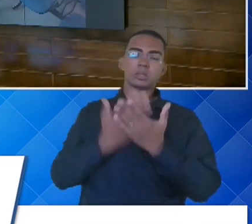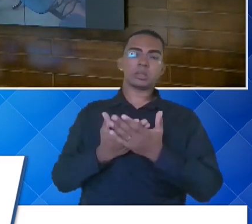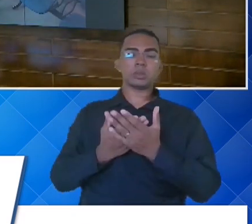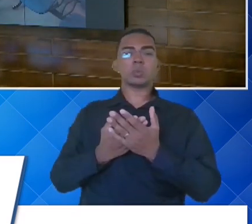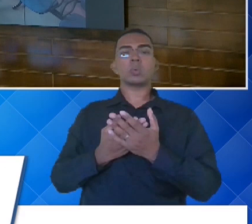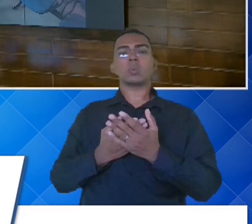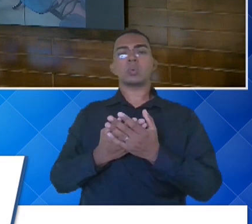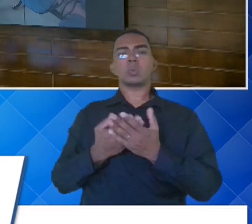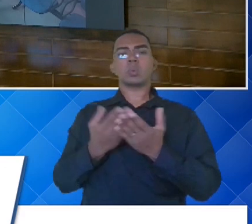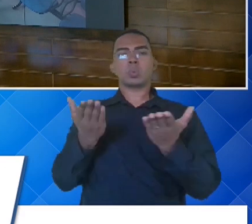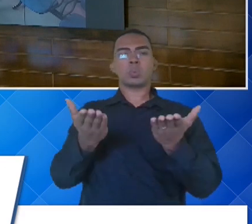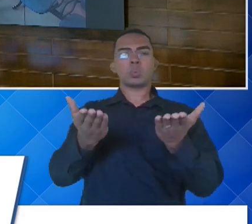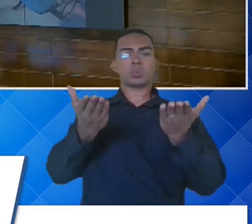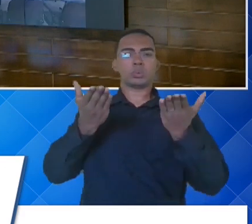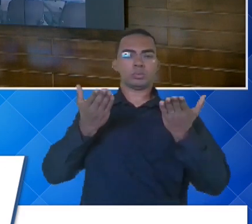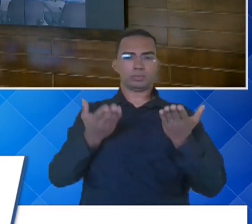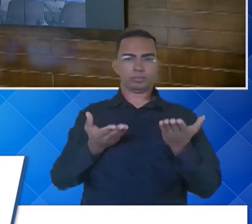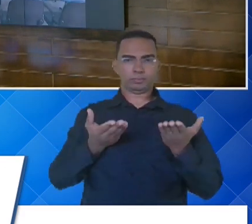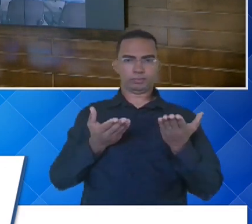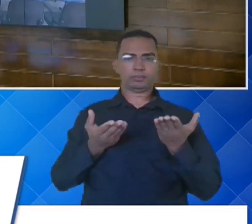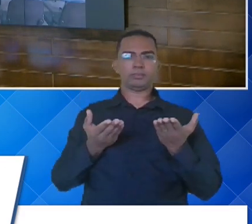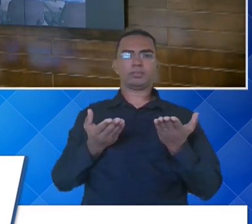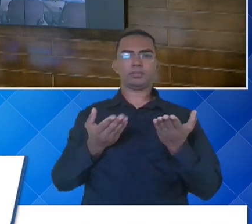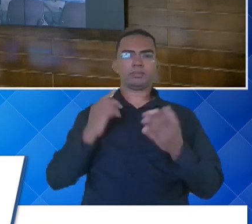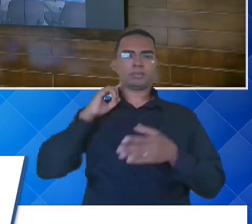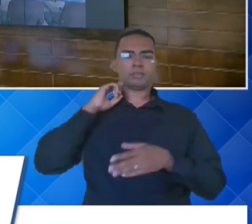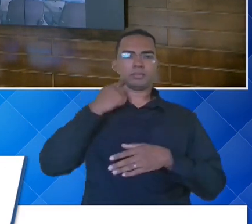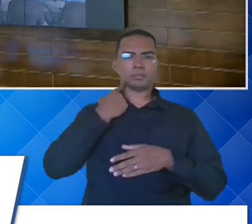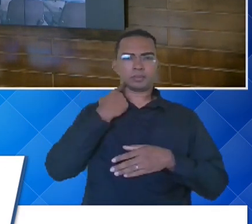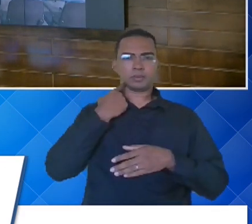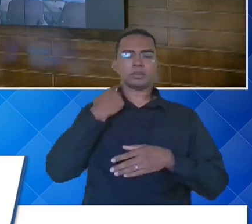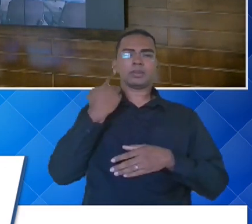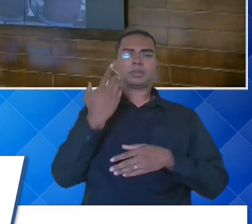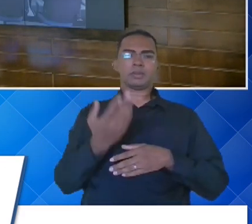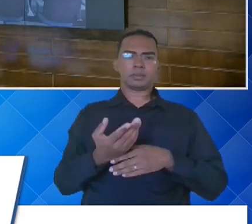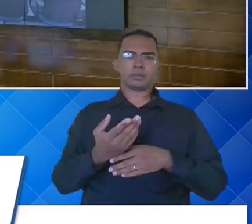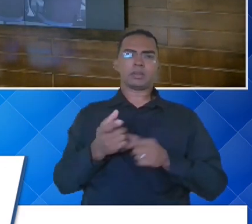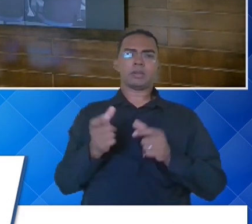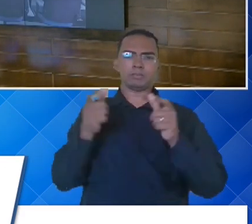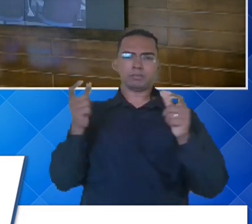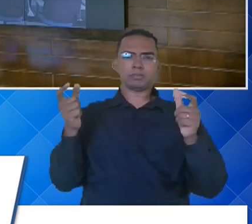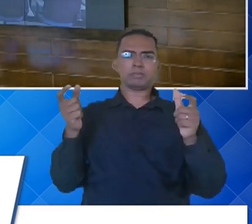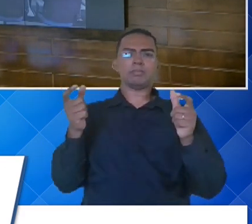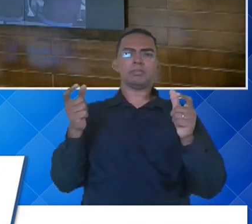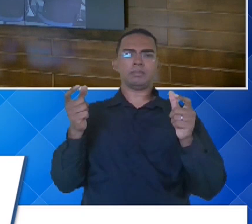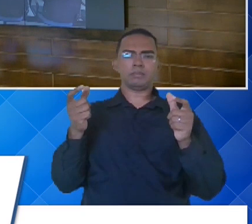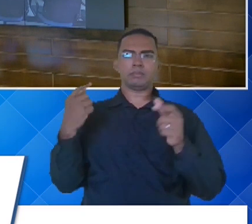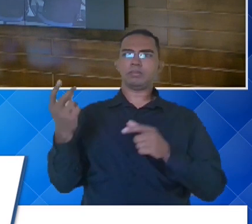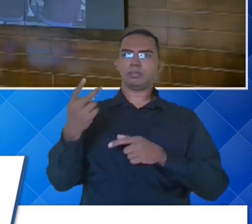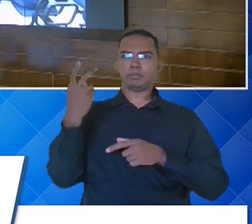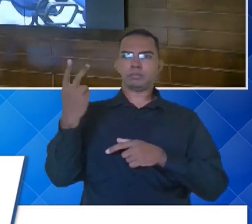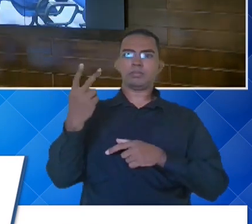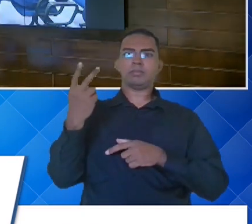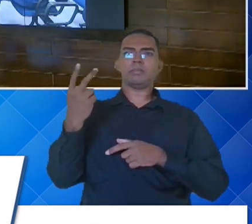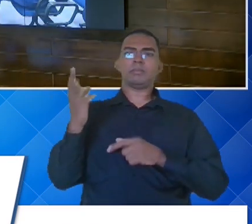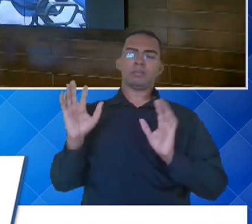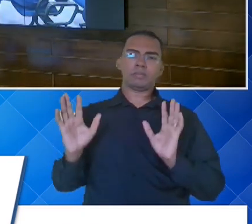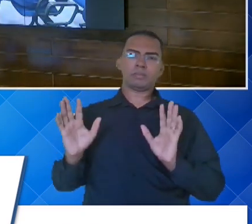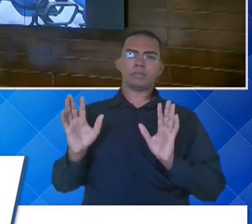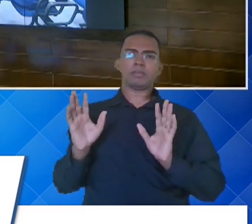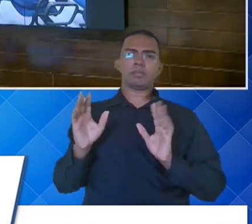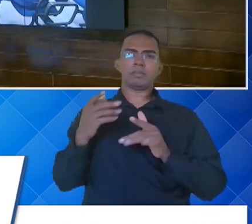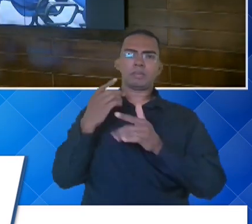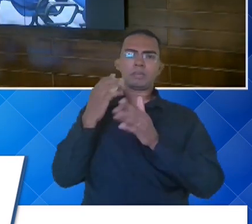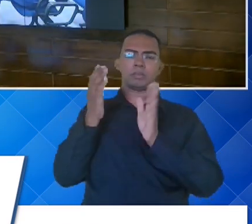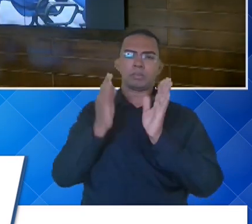da licitação do lixo, que é a maior, em valores, a maior, o maior processo